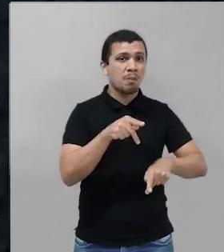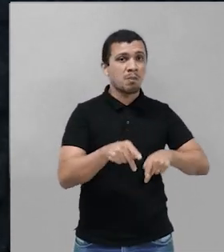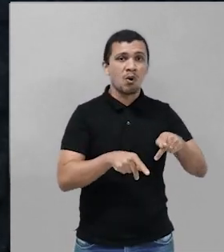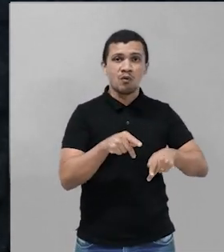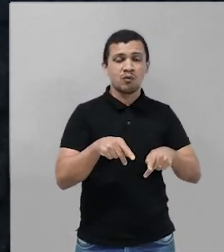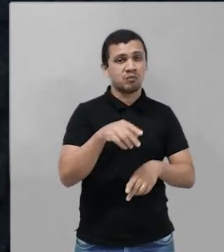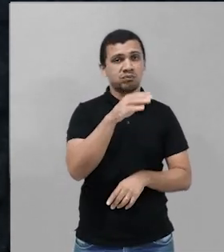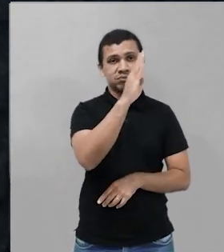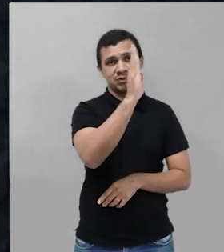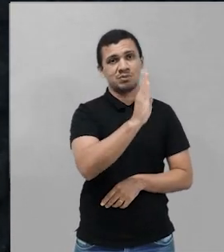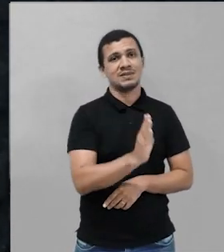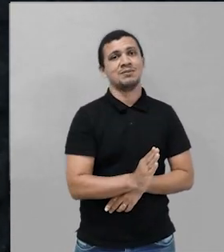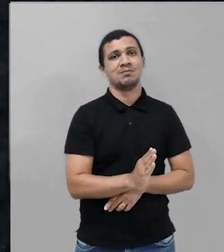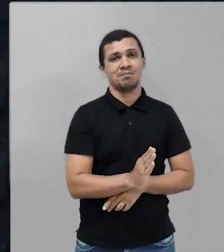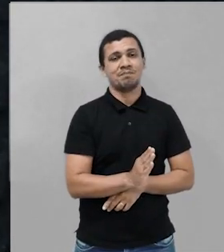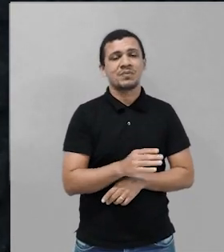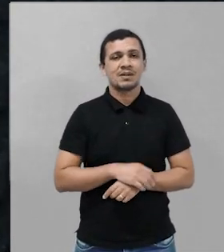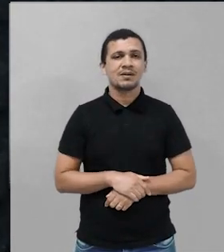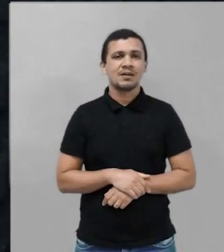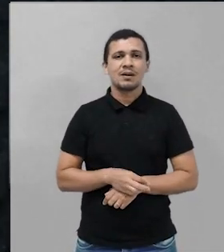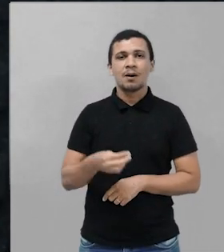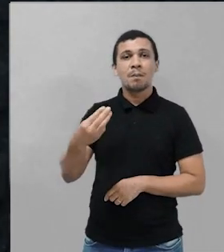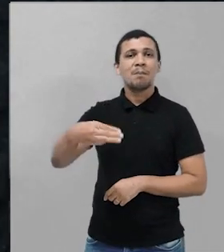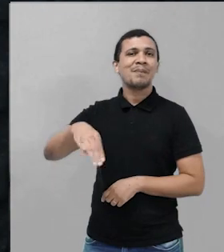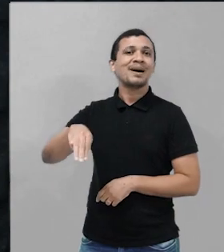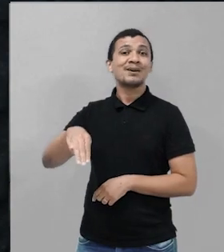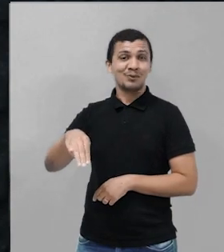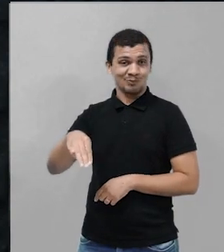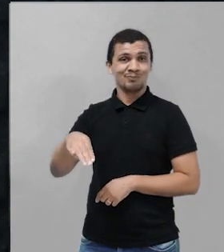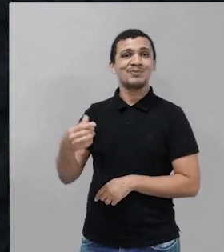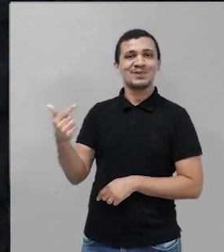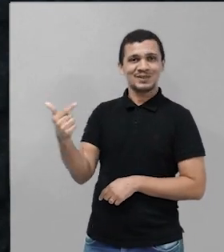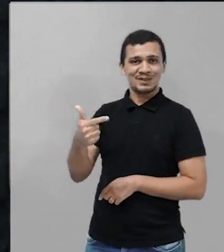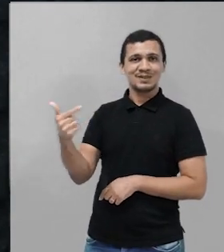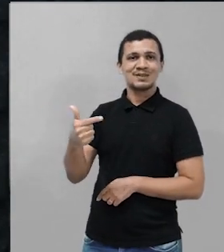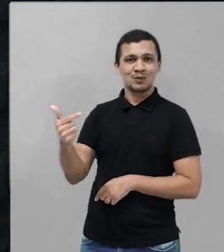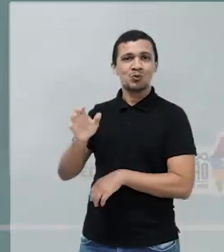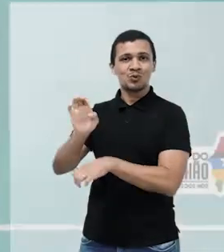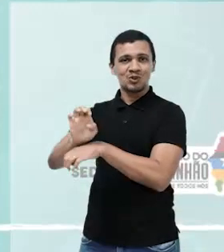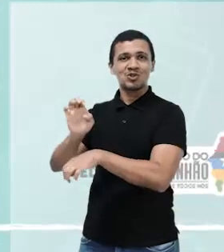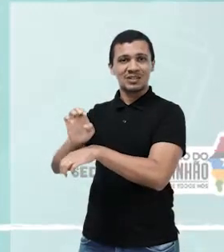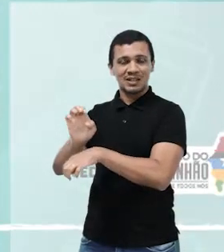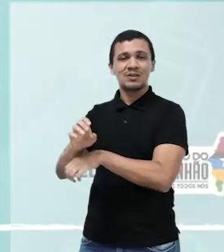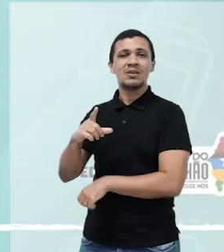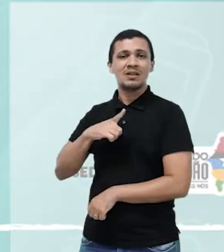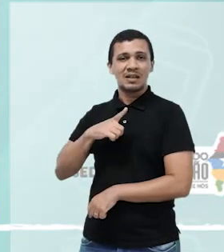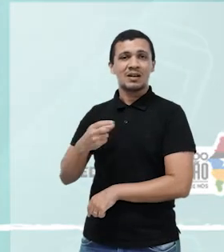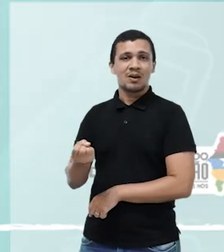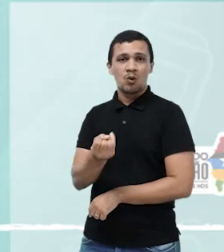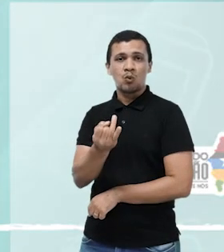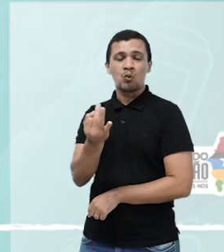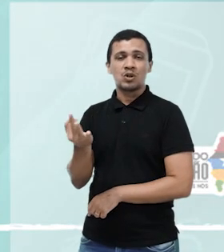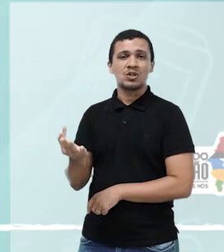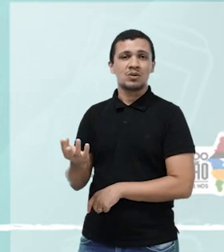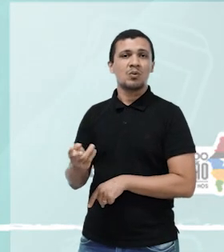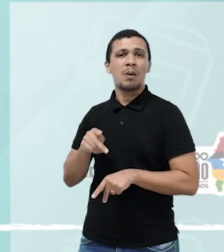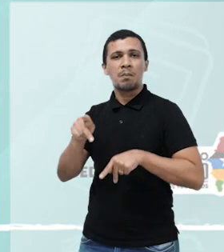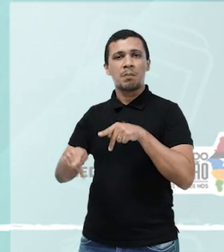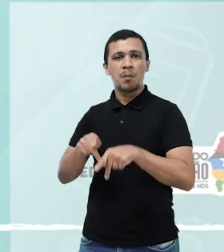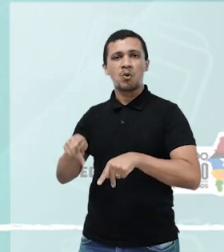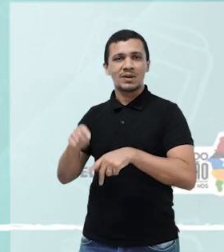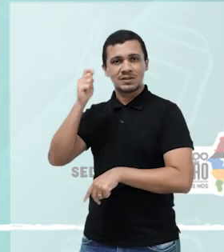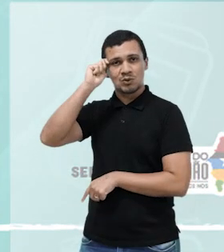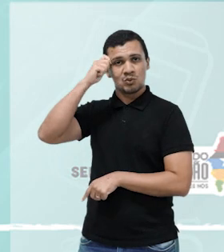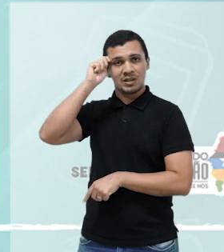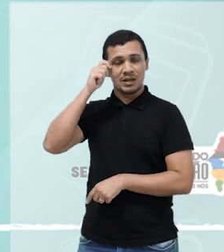entender? E o Maranhão fica como segundo estado onde existe a maior população de pessoas pretas no Brasil. O primeiro